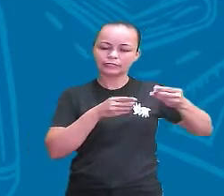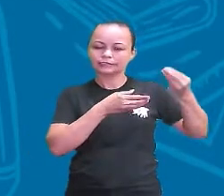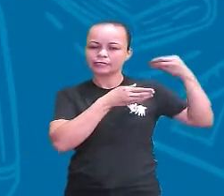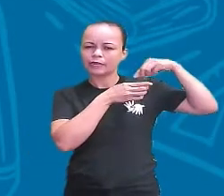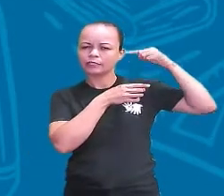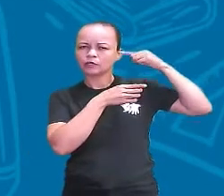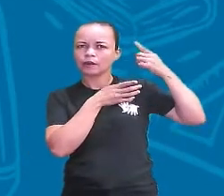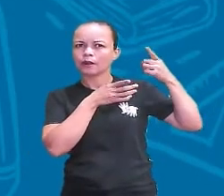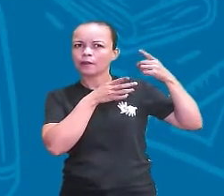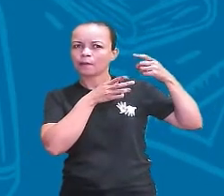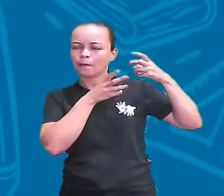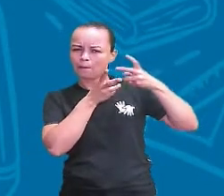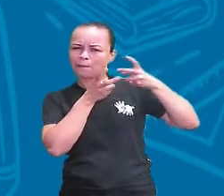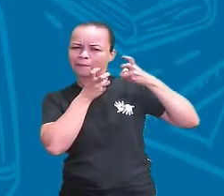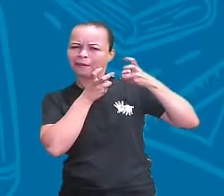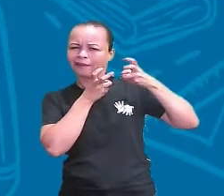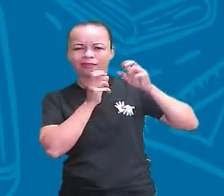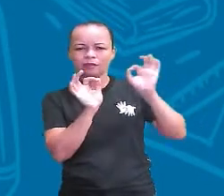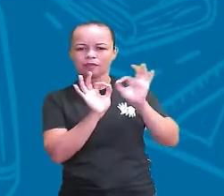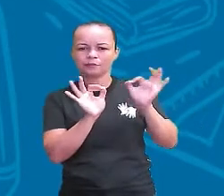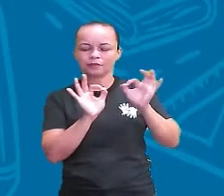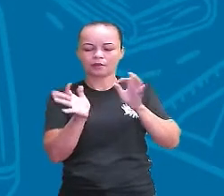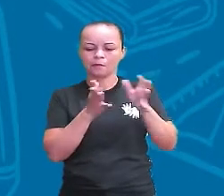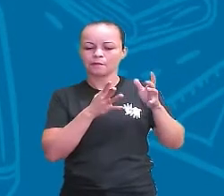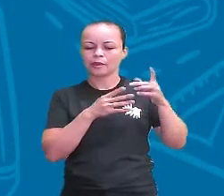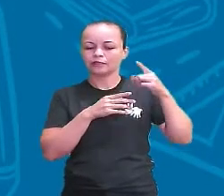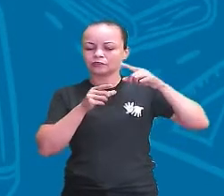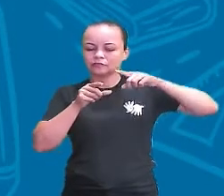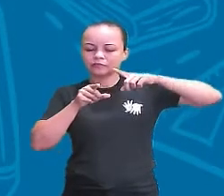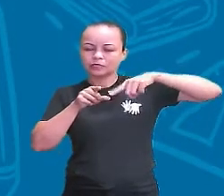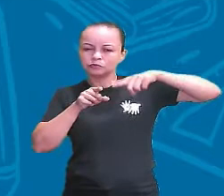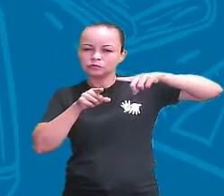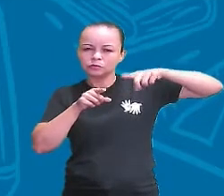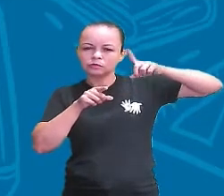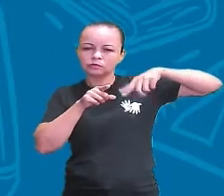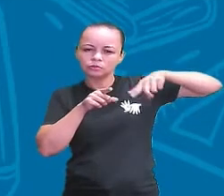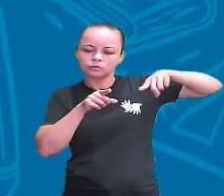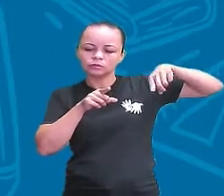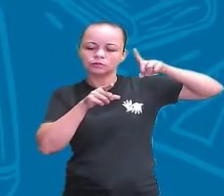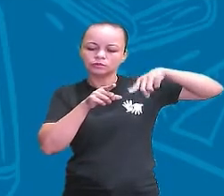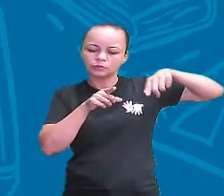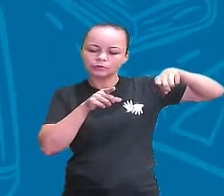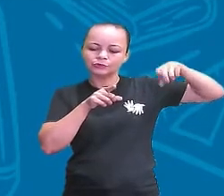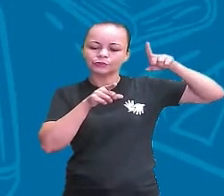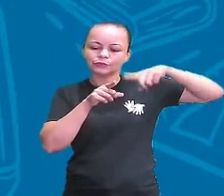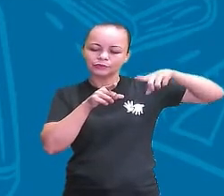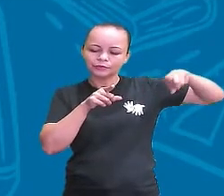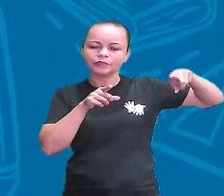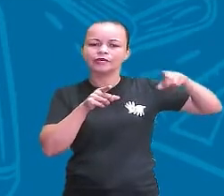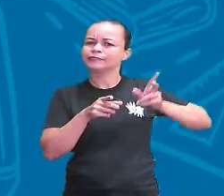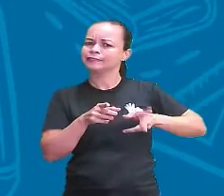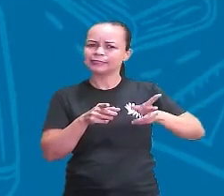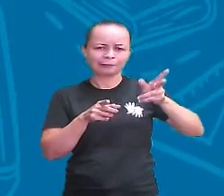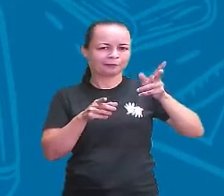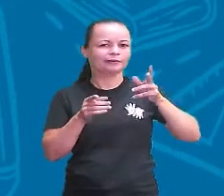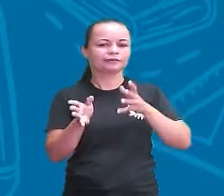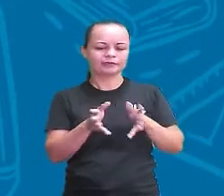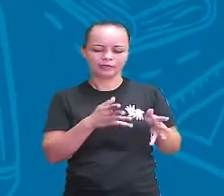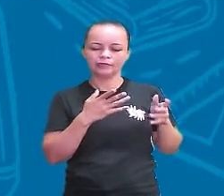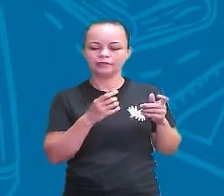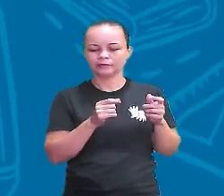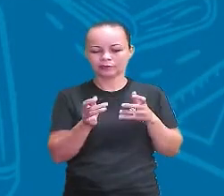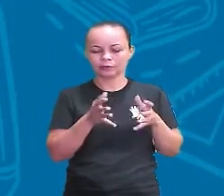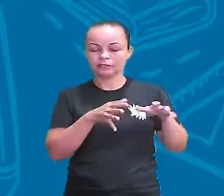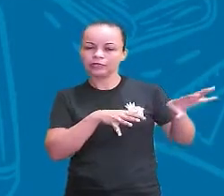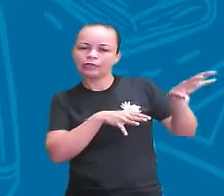gente não percebe, mas aqui dentro a gente sente, os nossos órgãos ficam assim, tremendo. Pois é, são o tímpano que tem aqui dentro que ele